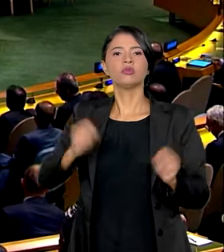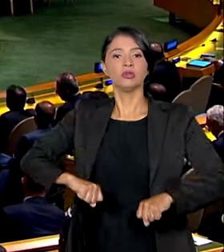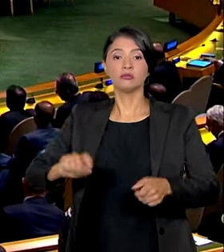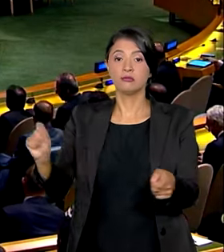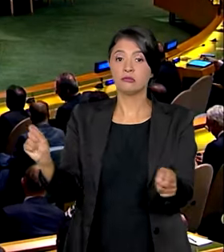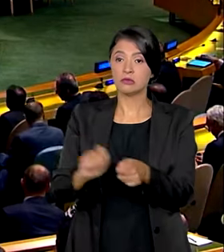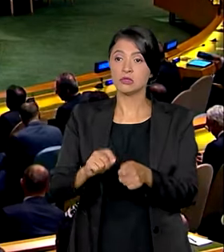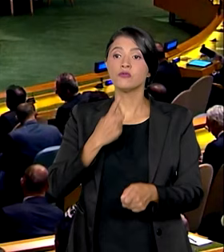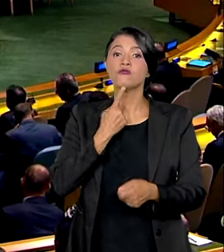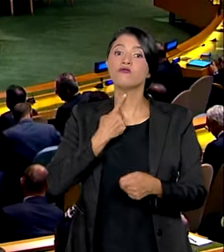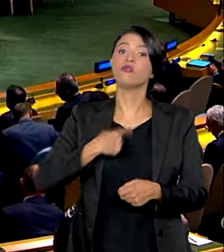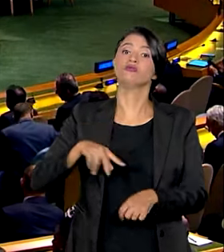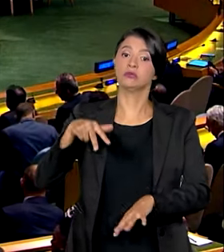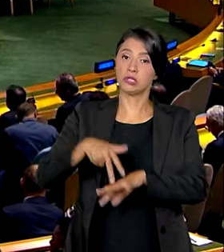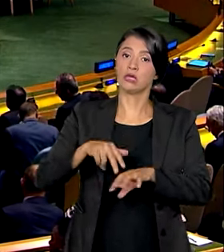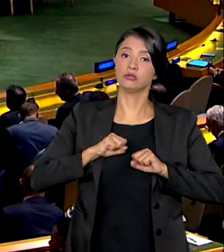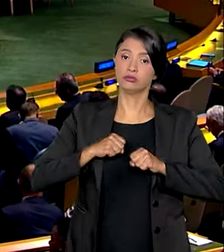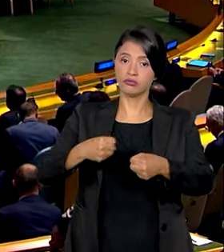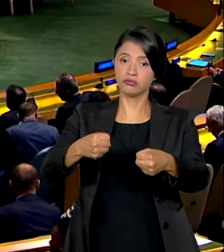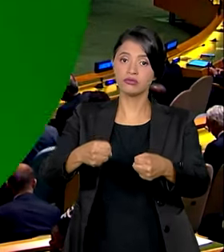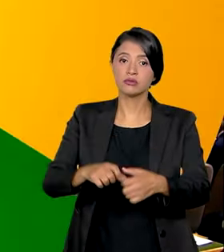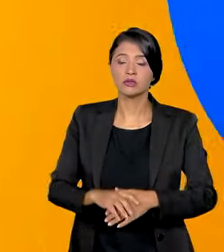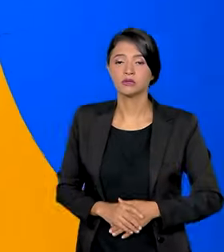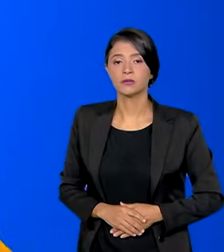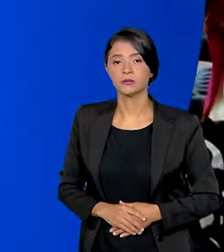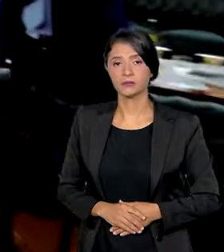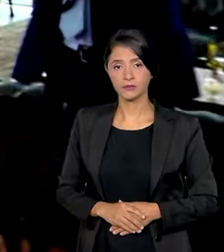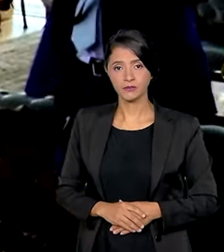agir com vontade e determinação.